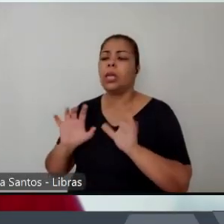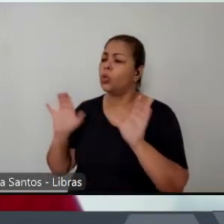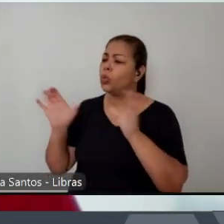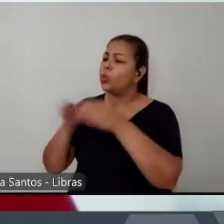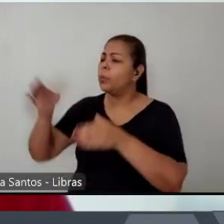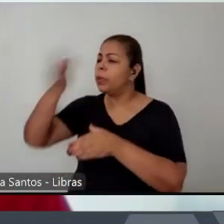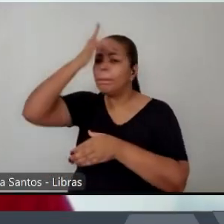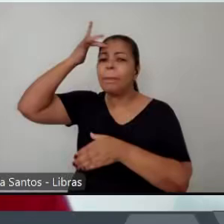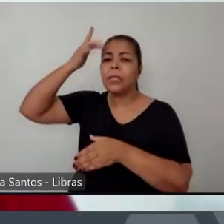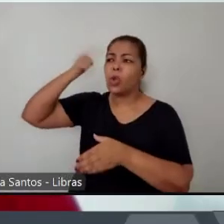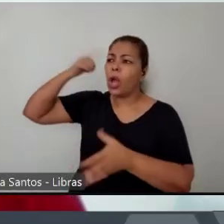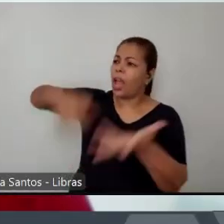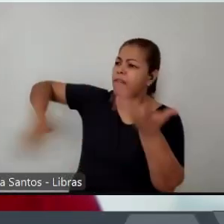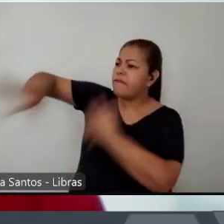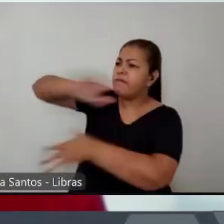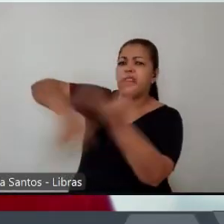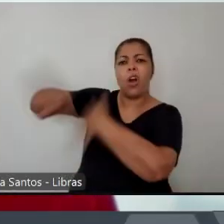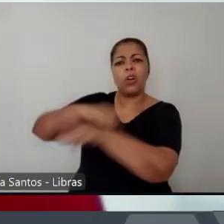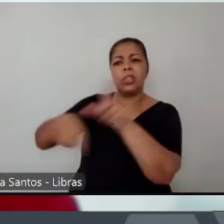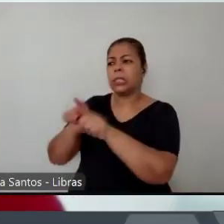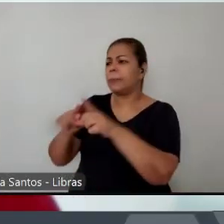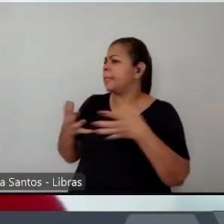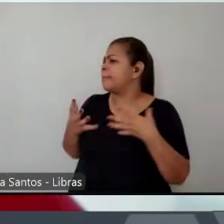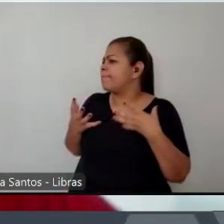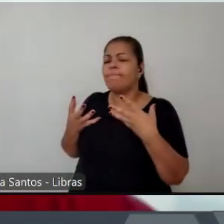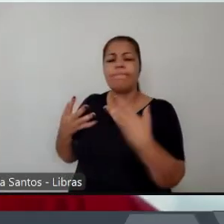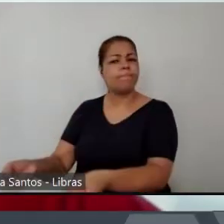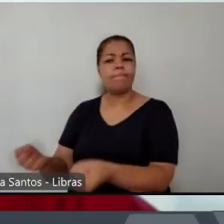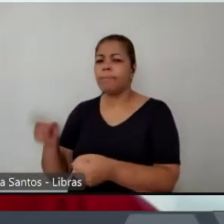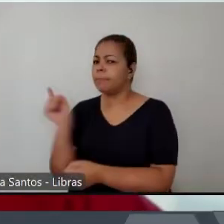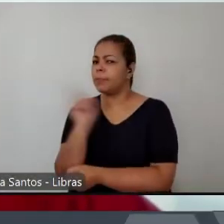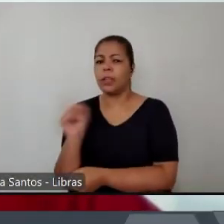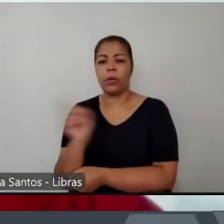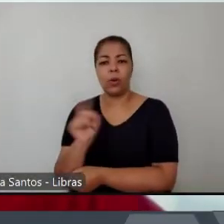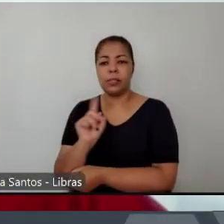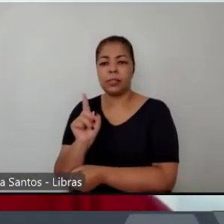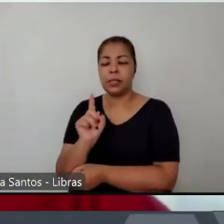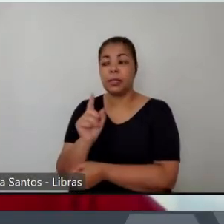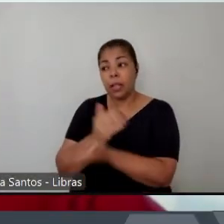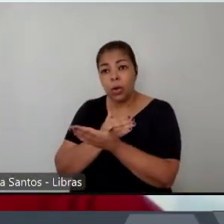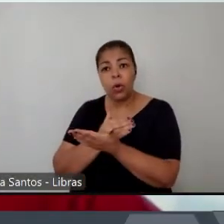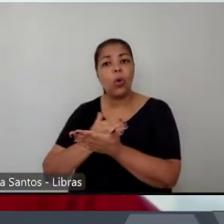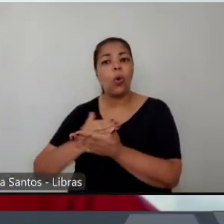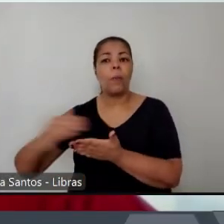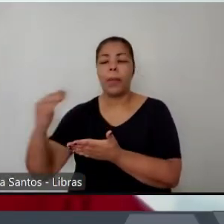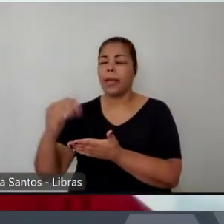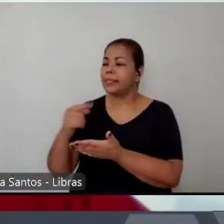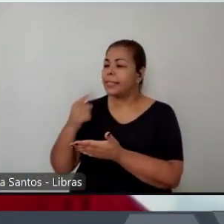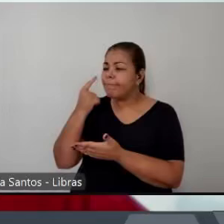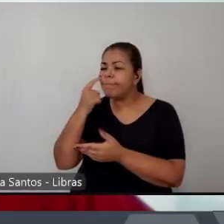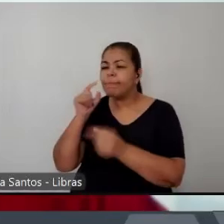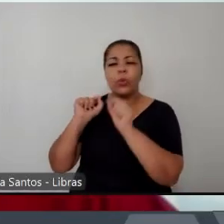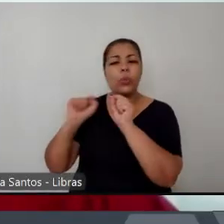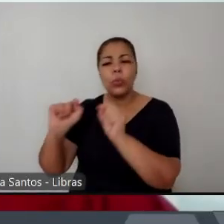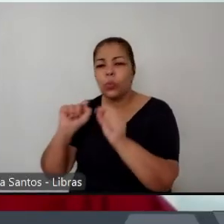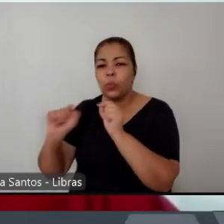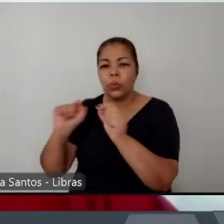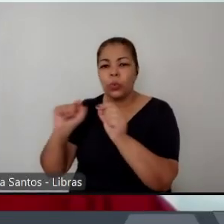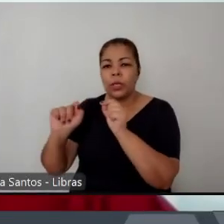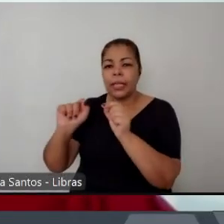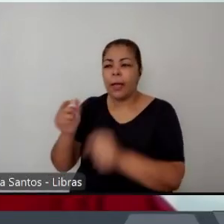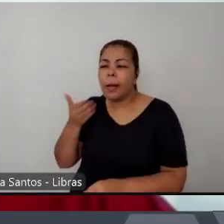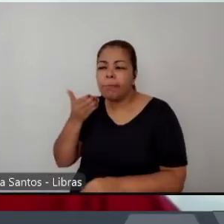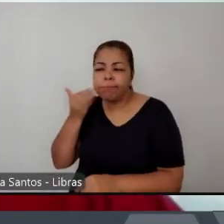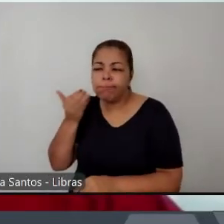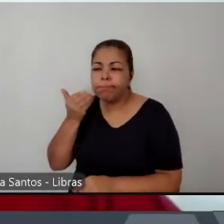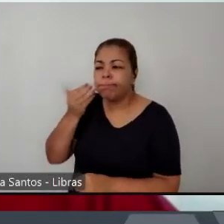essa com essa condição e que passam a enxergar no crime uma forma de você enfrentar